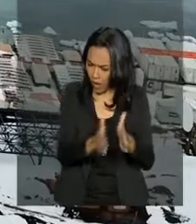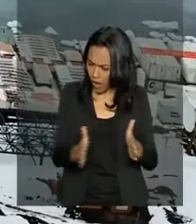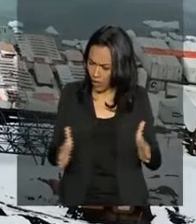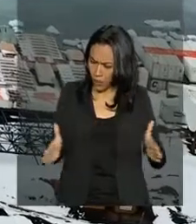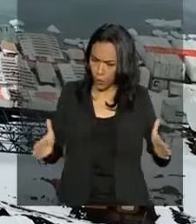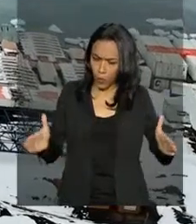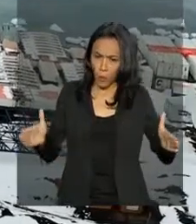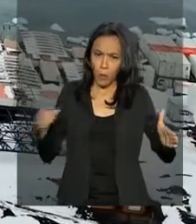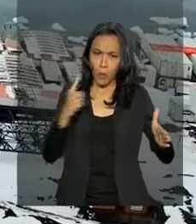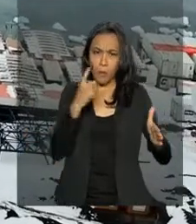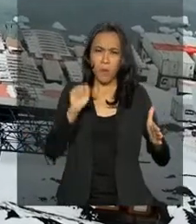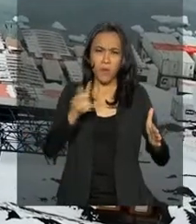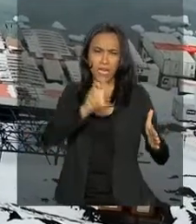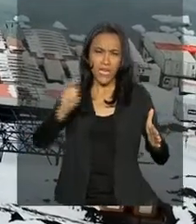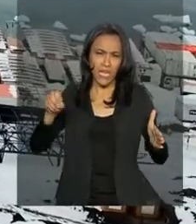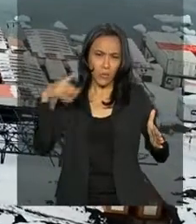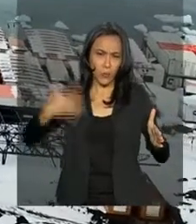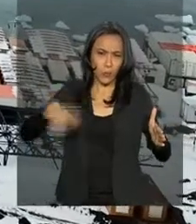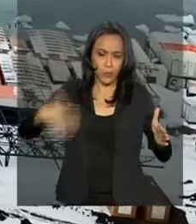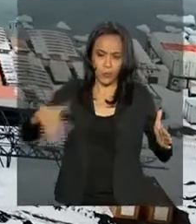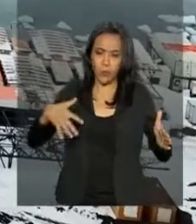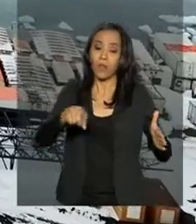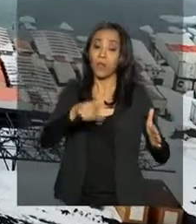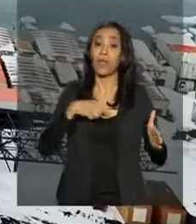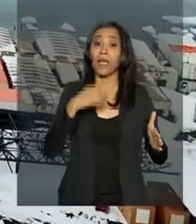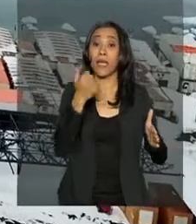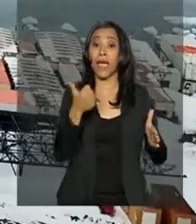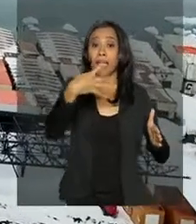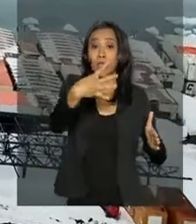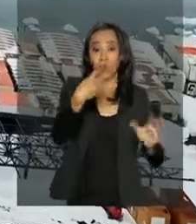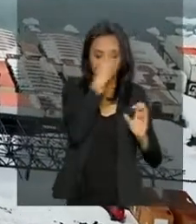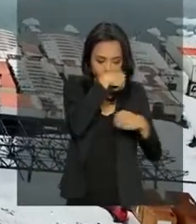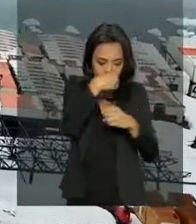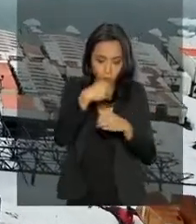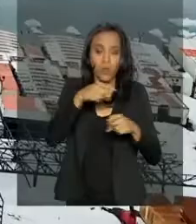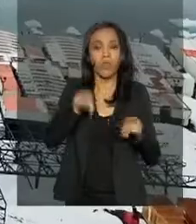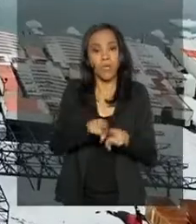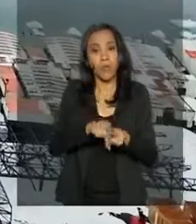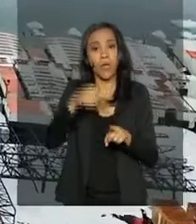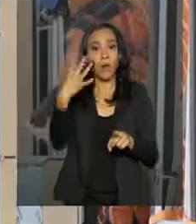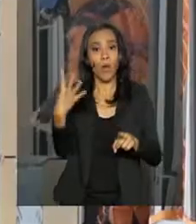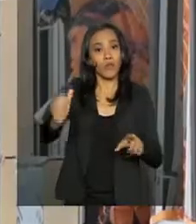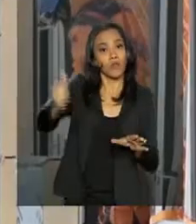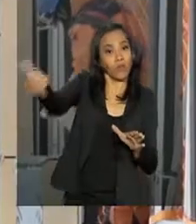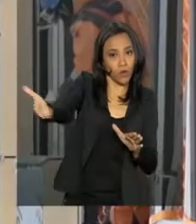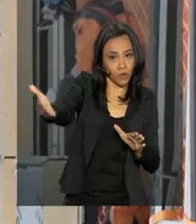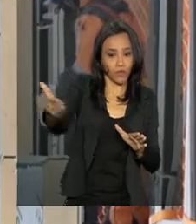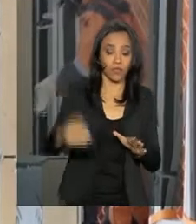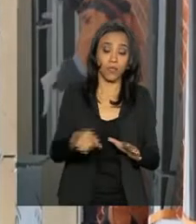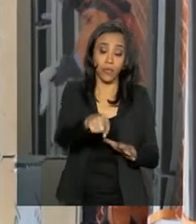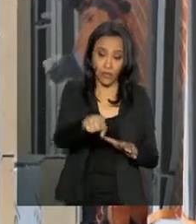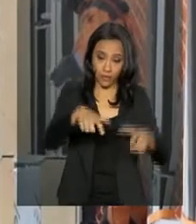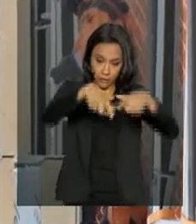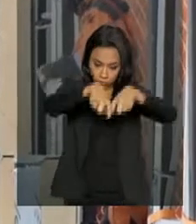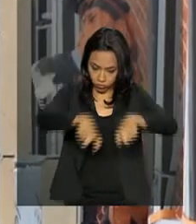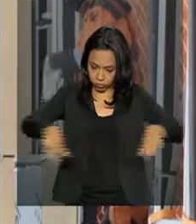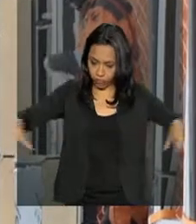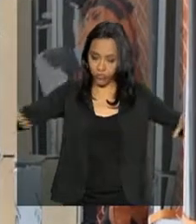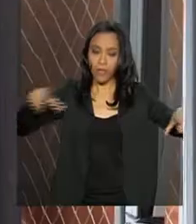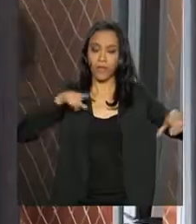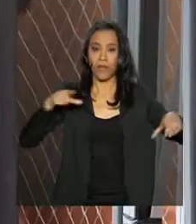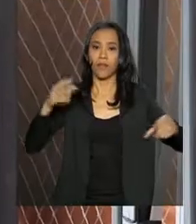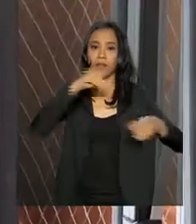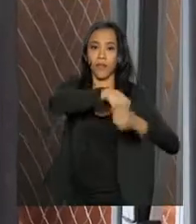quadrados, vão ser 14 laboratórios modernos, além de outros quatro na área externa. O complexo vai ter também setor de